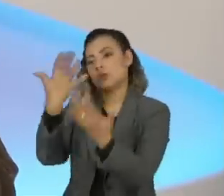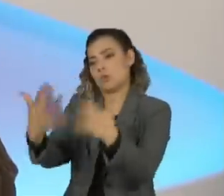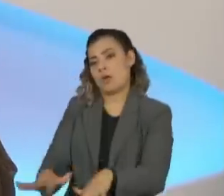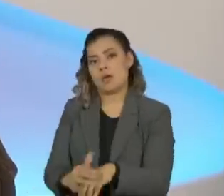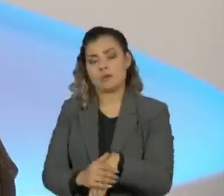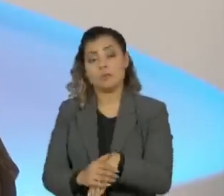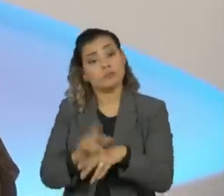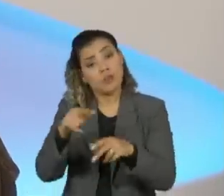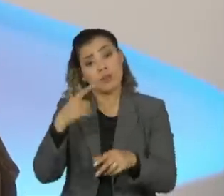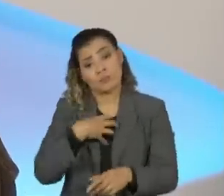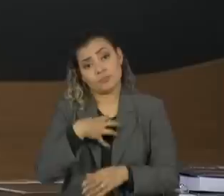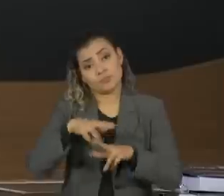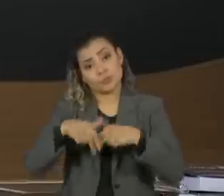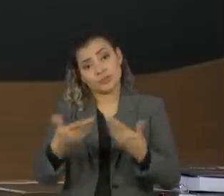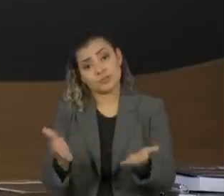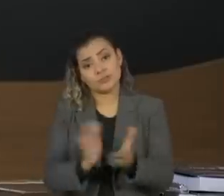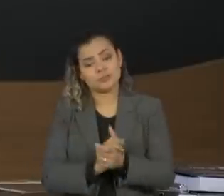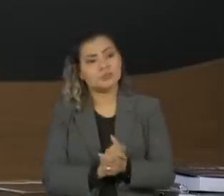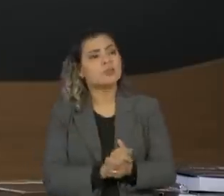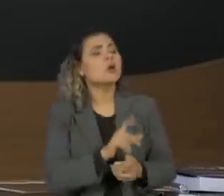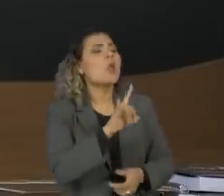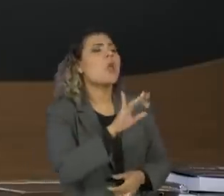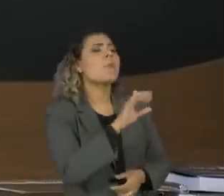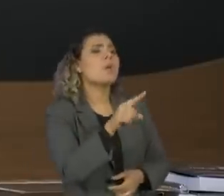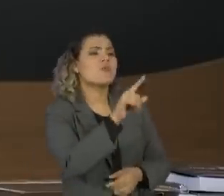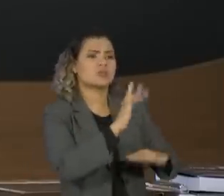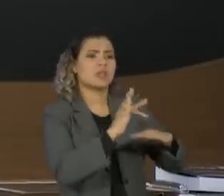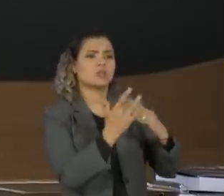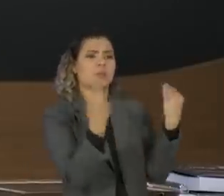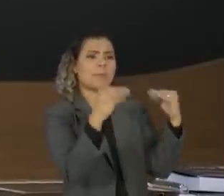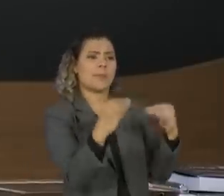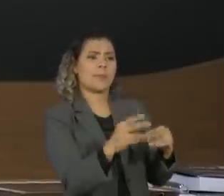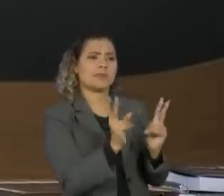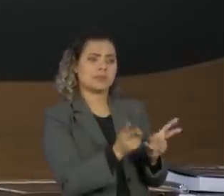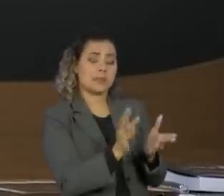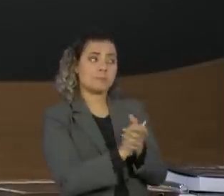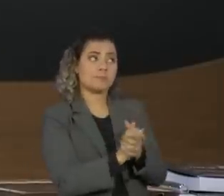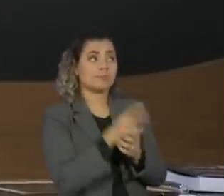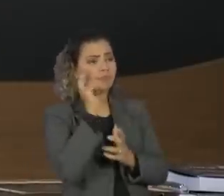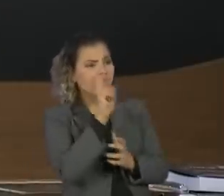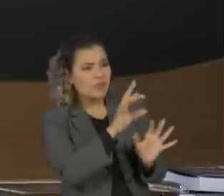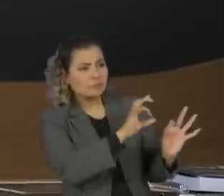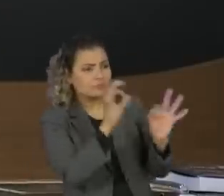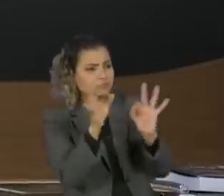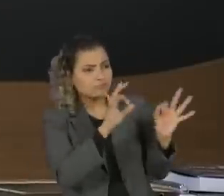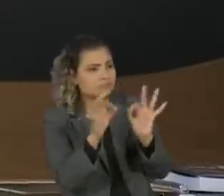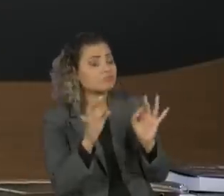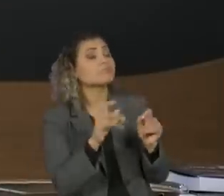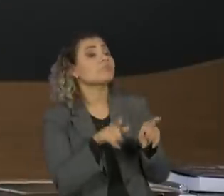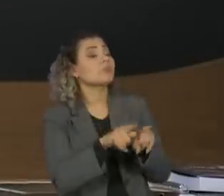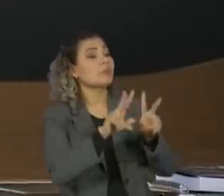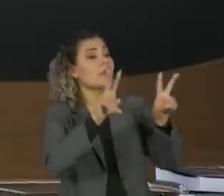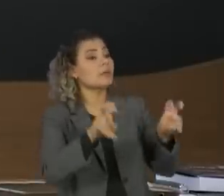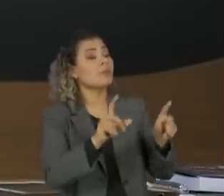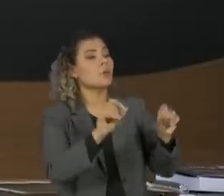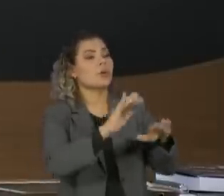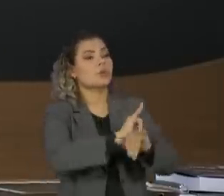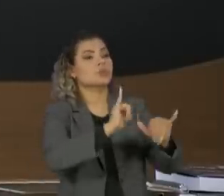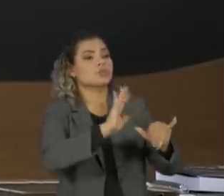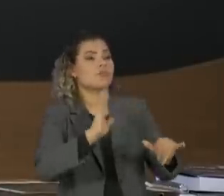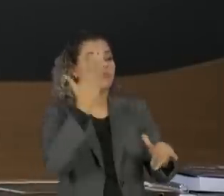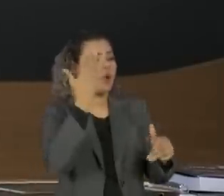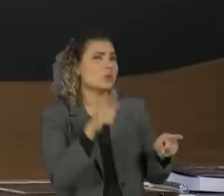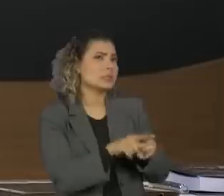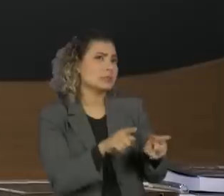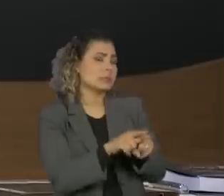Essa é a história. Lobão, é muito ativo nas redes sociais e a gente está vendo aí um inquérito que trata da questão das fake news